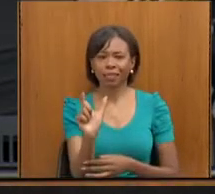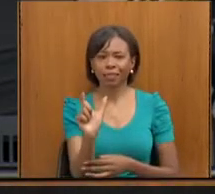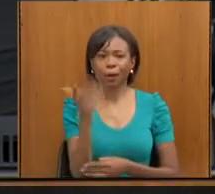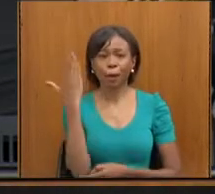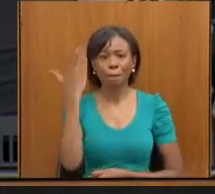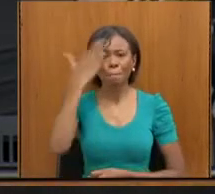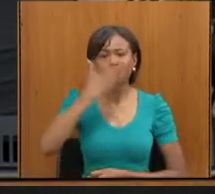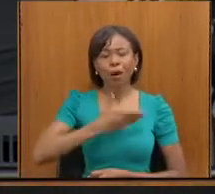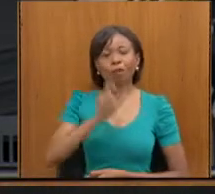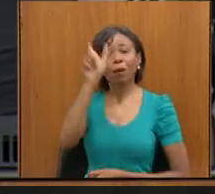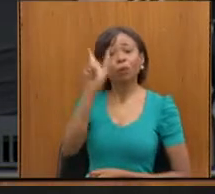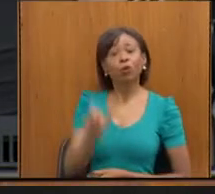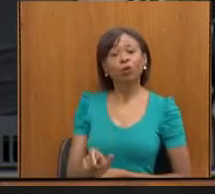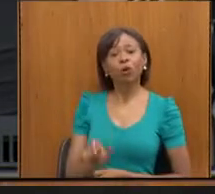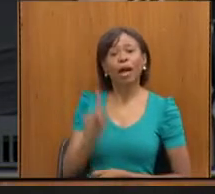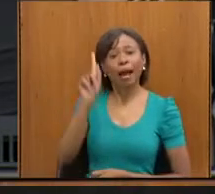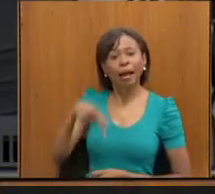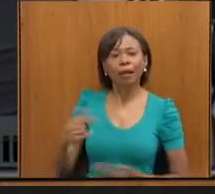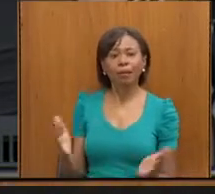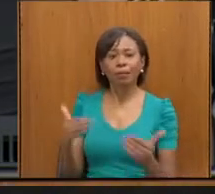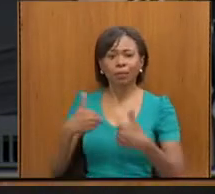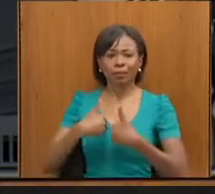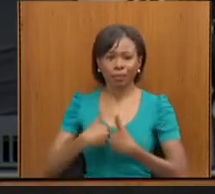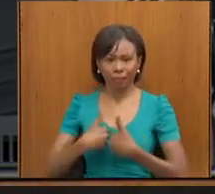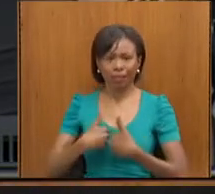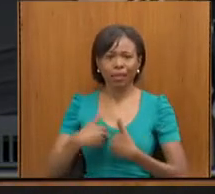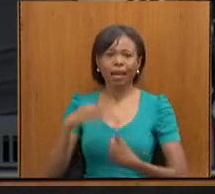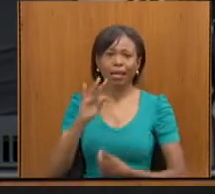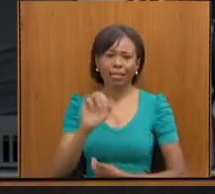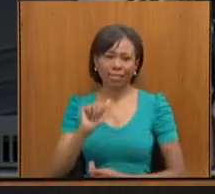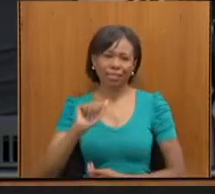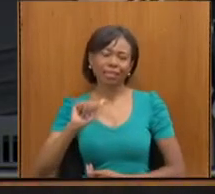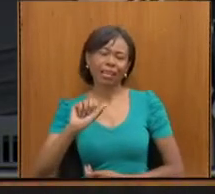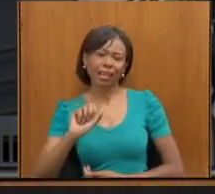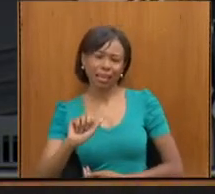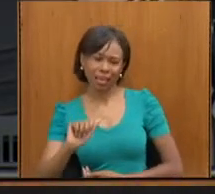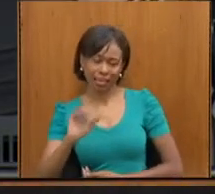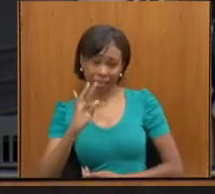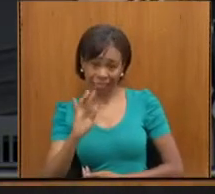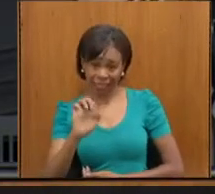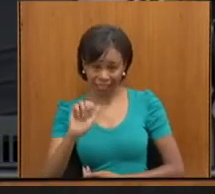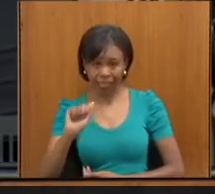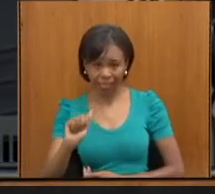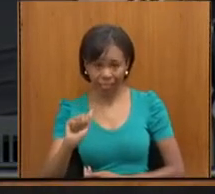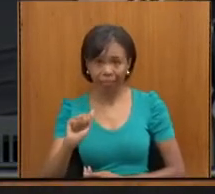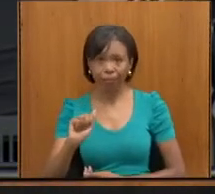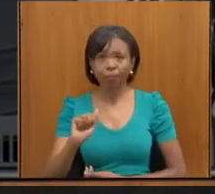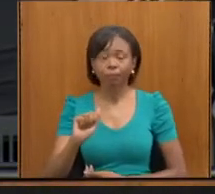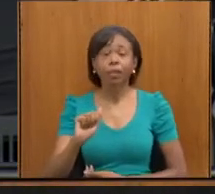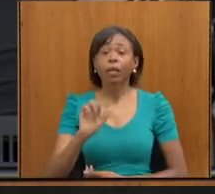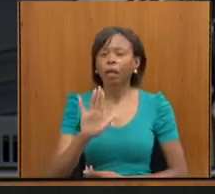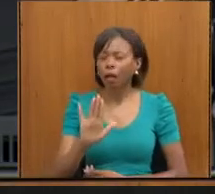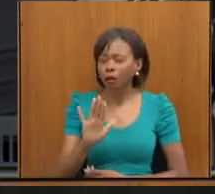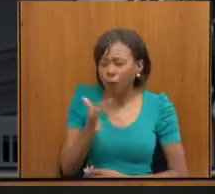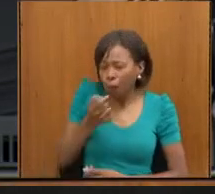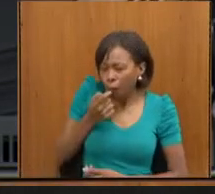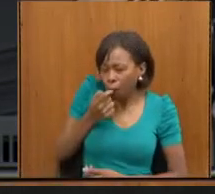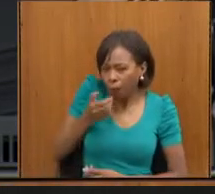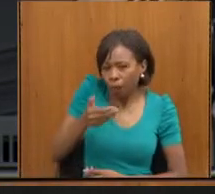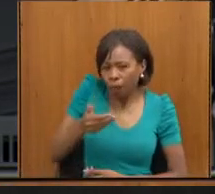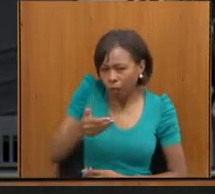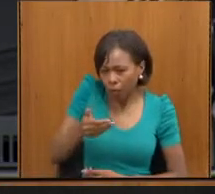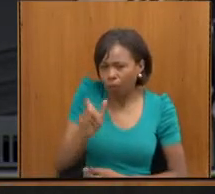pessoa com transtorno do espectro autista, CIPTEA, já prevista para muito breve ser lançada